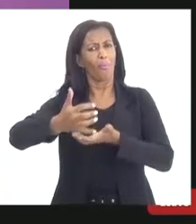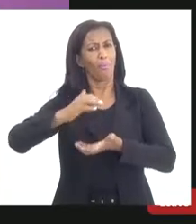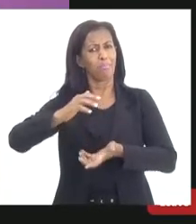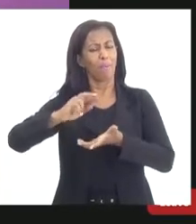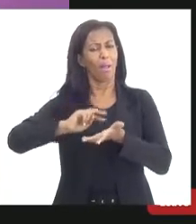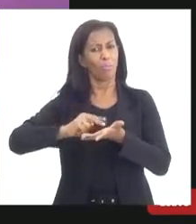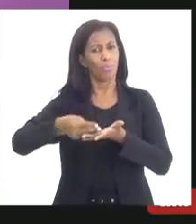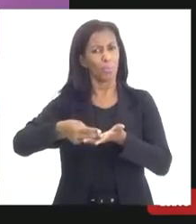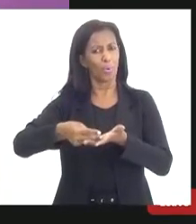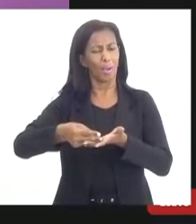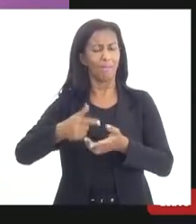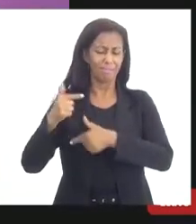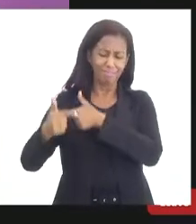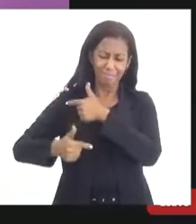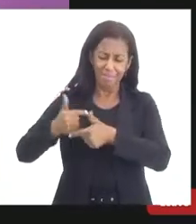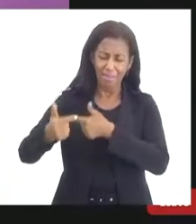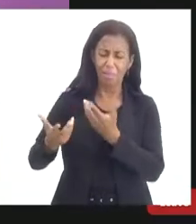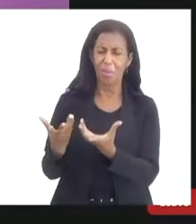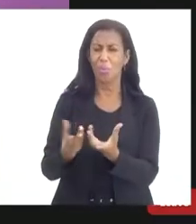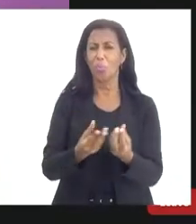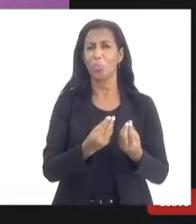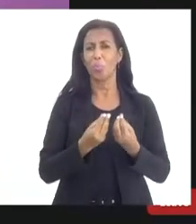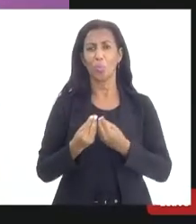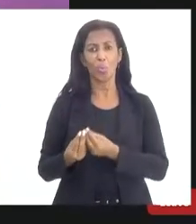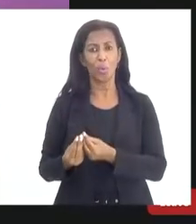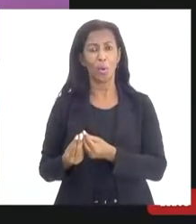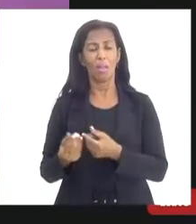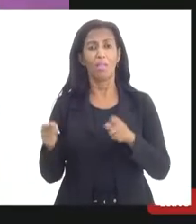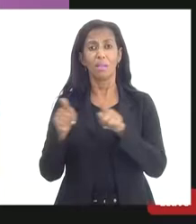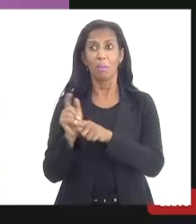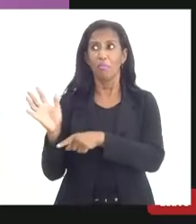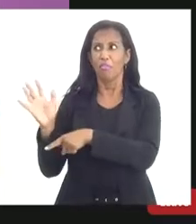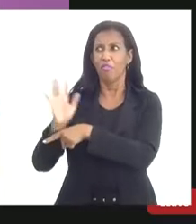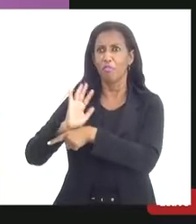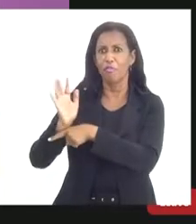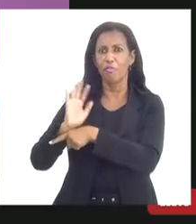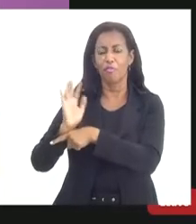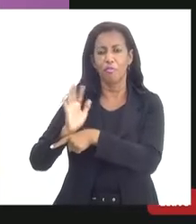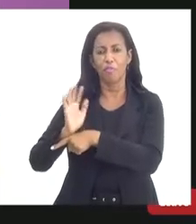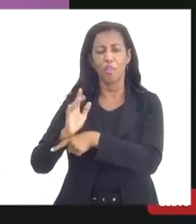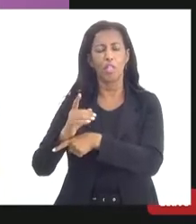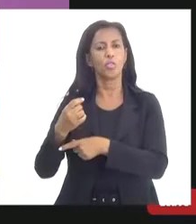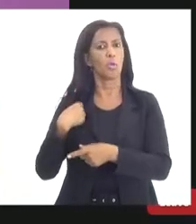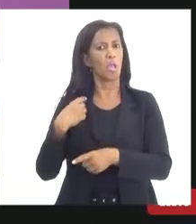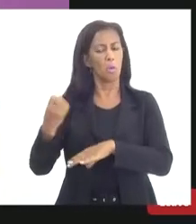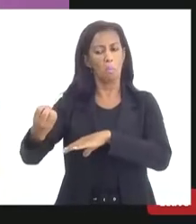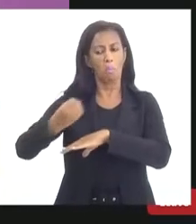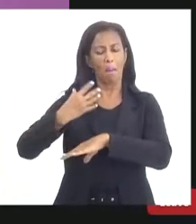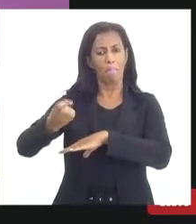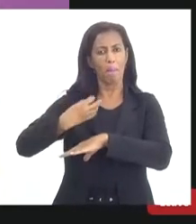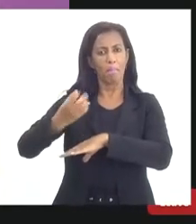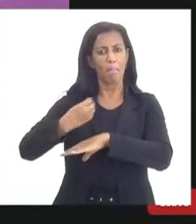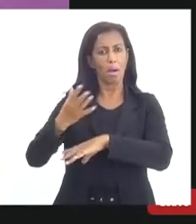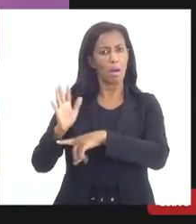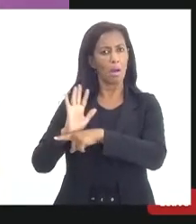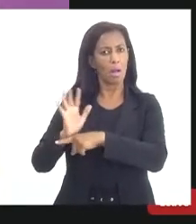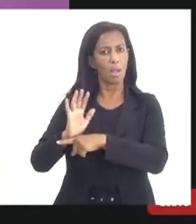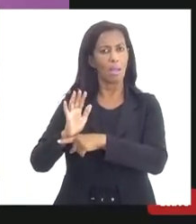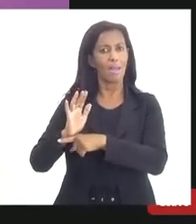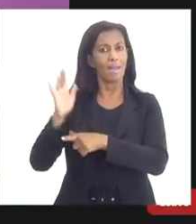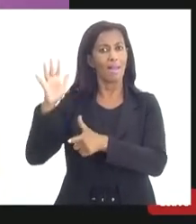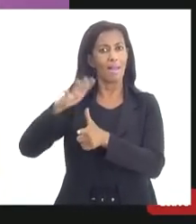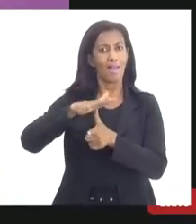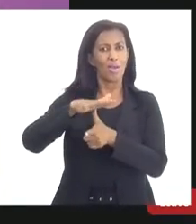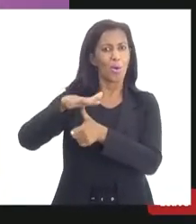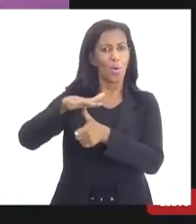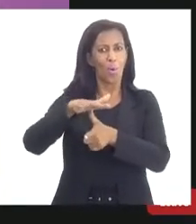trabalhou muito e passava muito vídeo para a gente eu recebi os vídeos dele no helicóptero